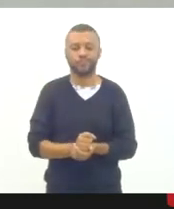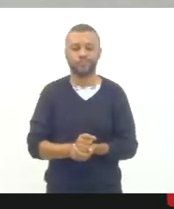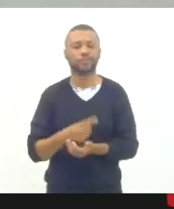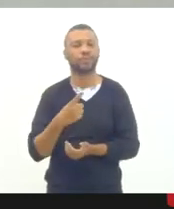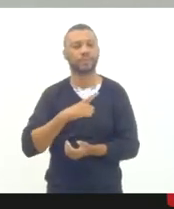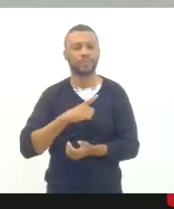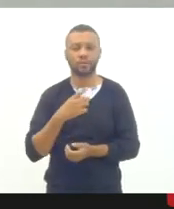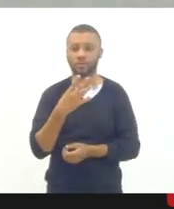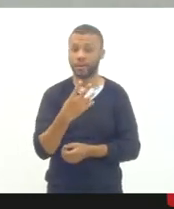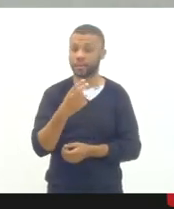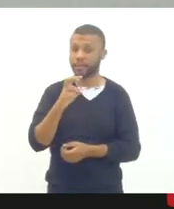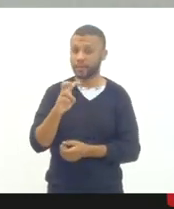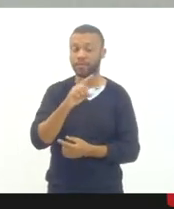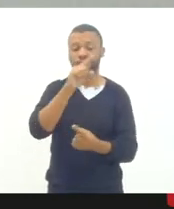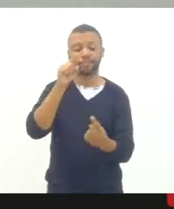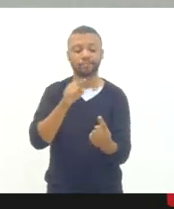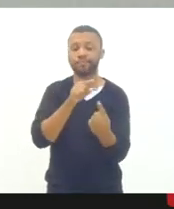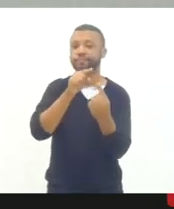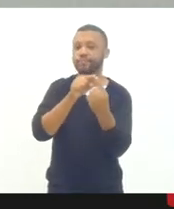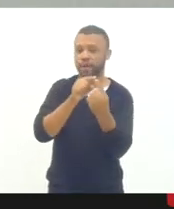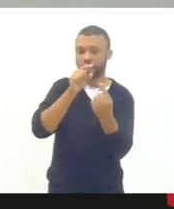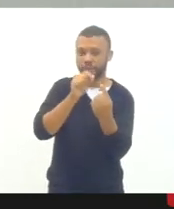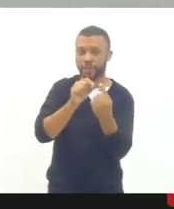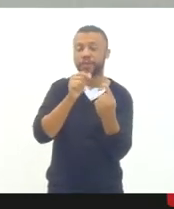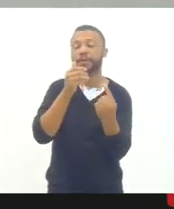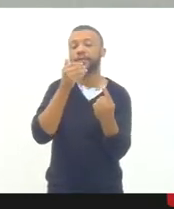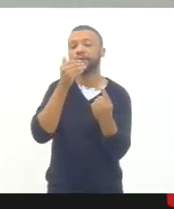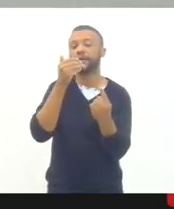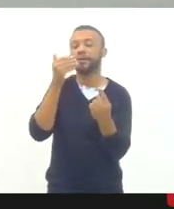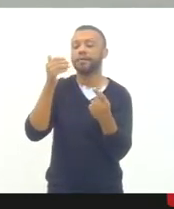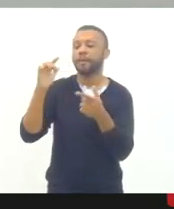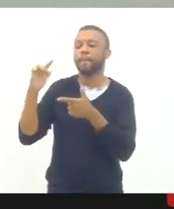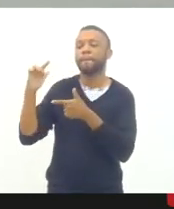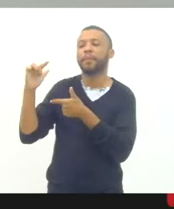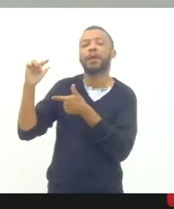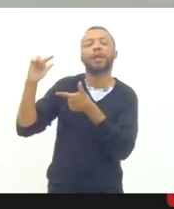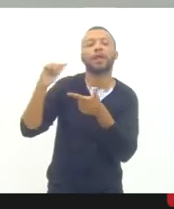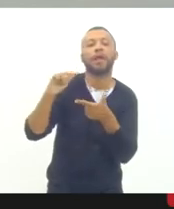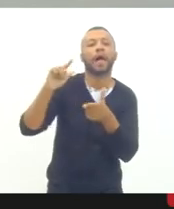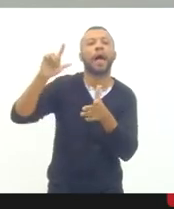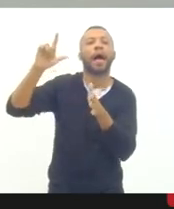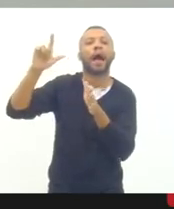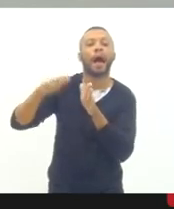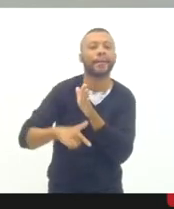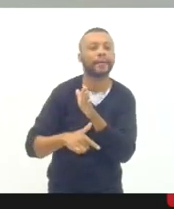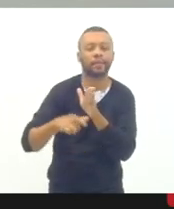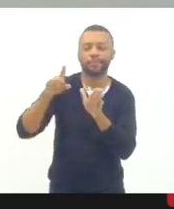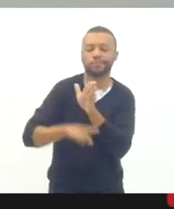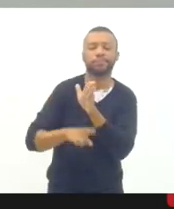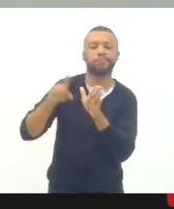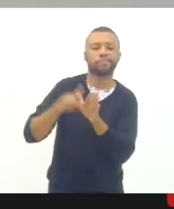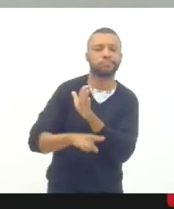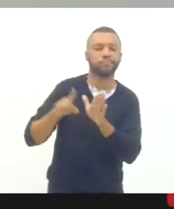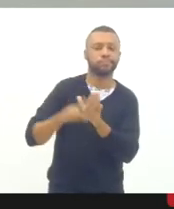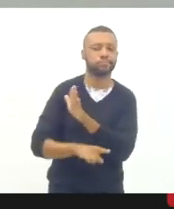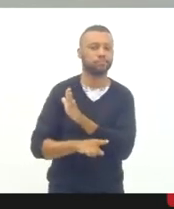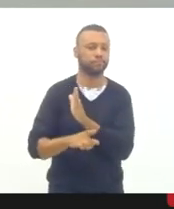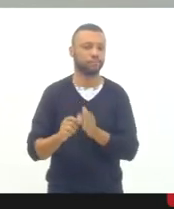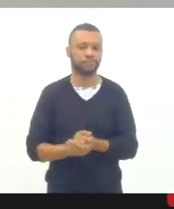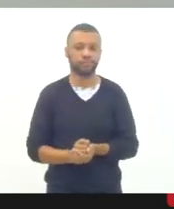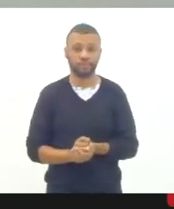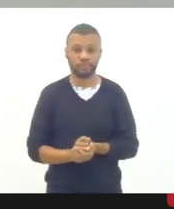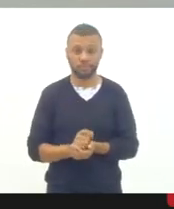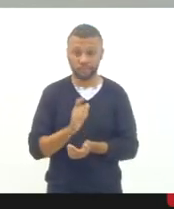que regrediram. Quer dizer, nem estão no ponto de